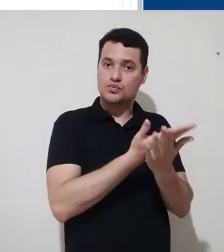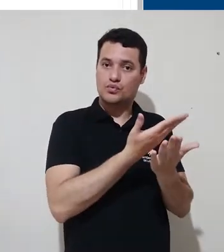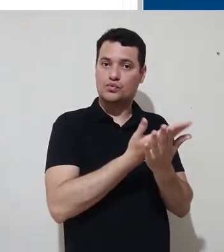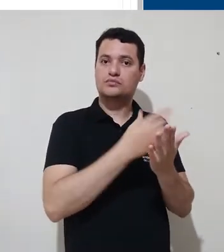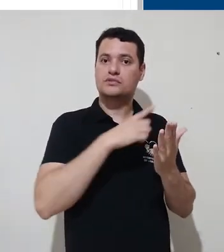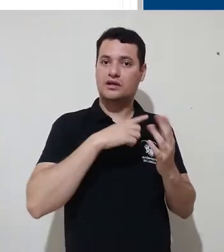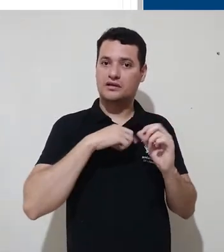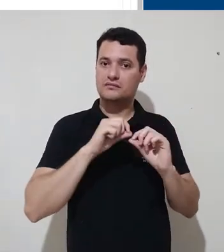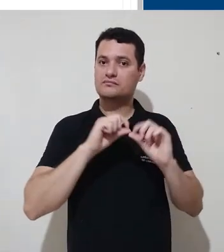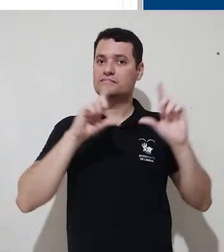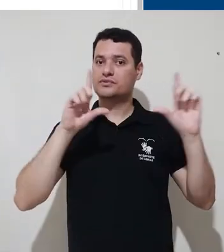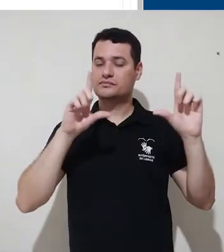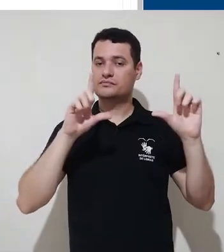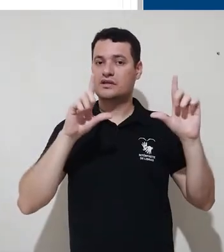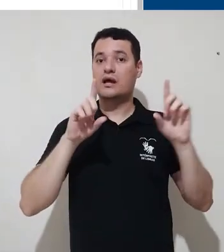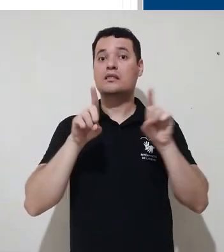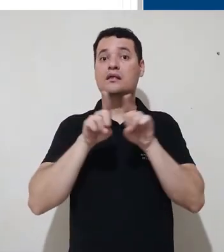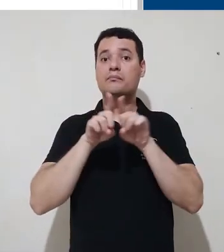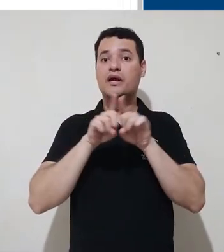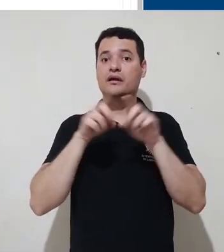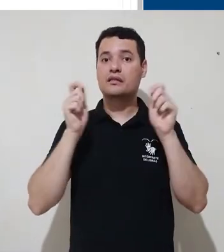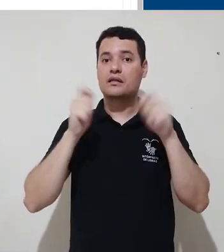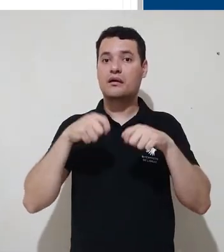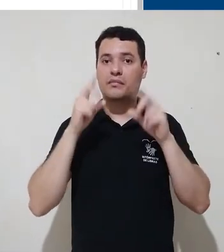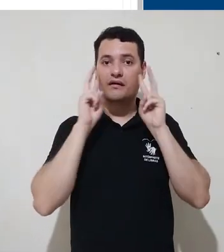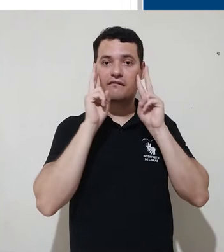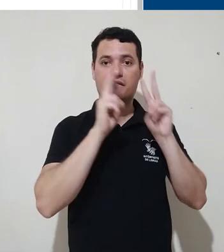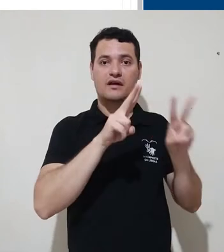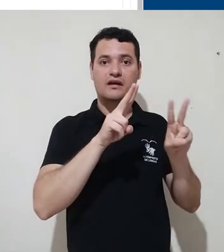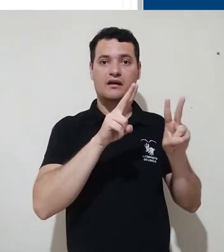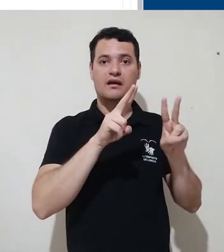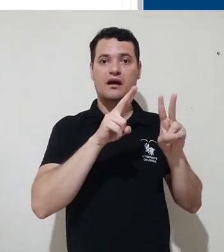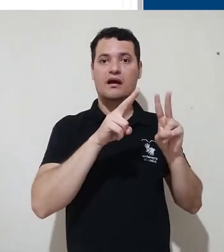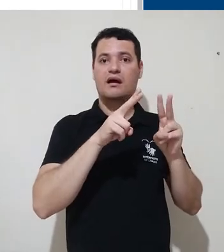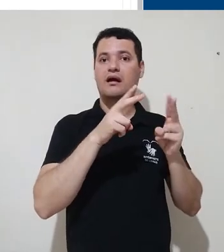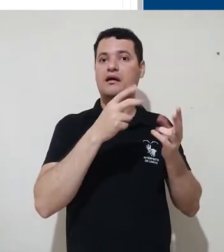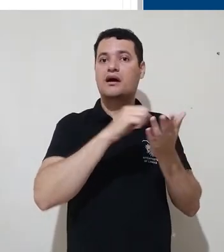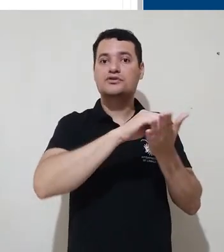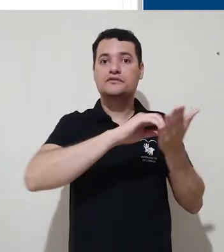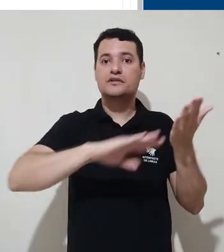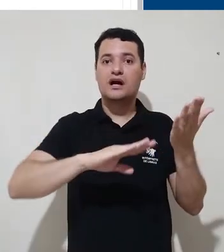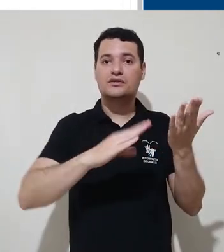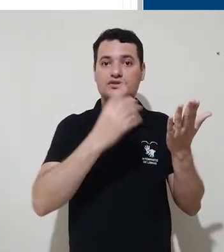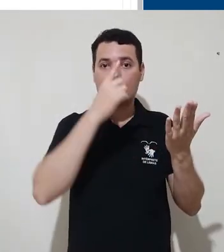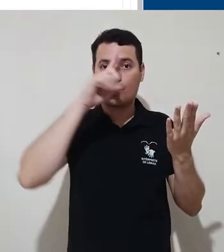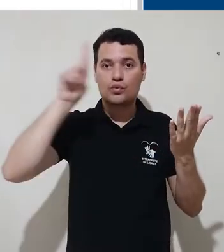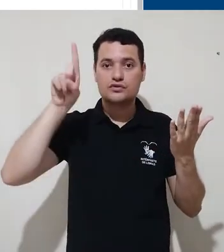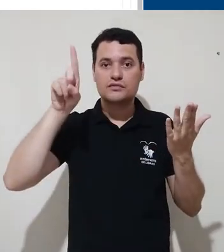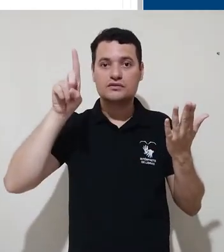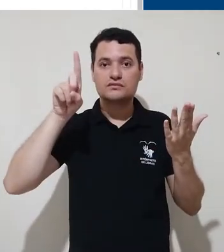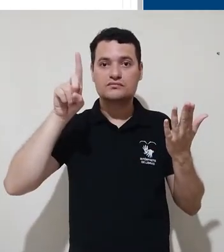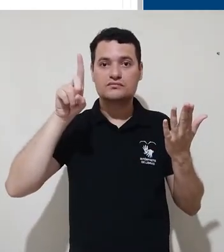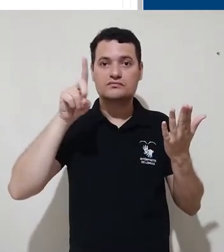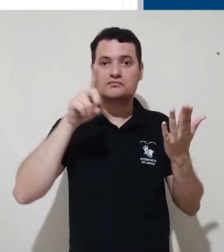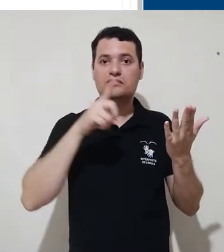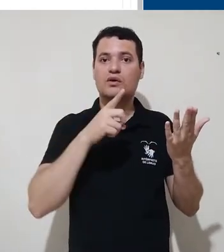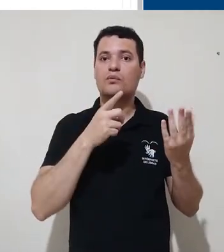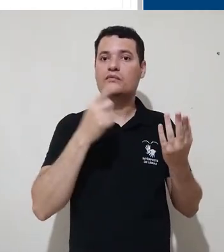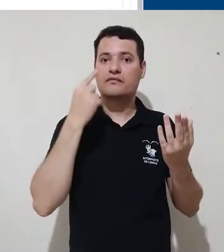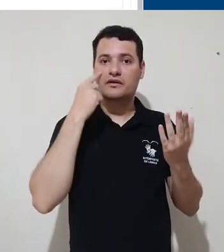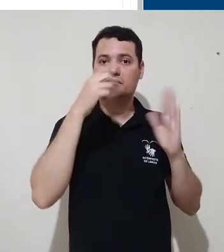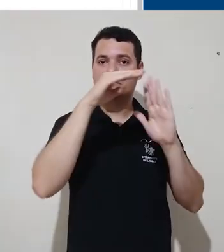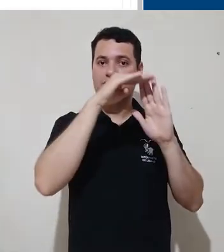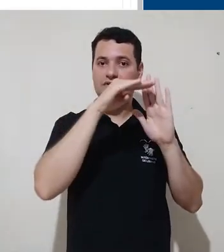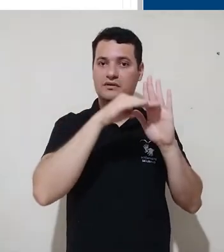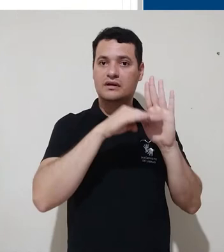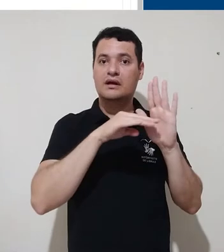inserido. Também é possível ver dados como últimas atividades, acesso ao site, de acesso ao